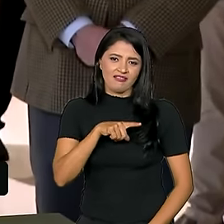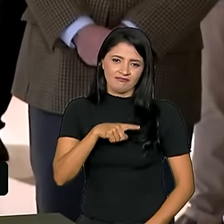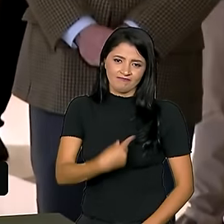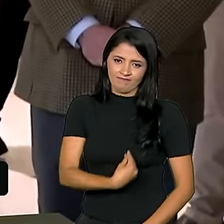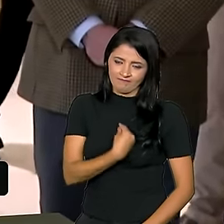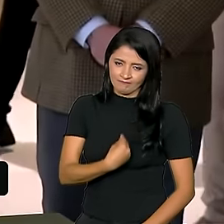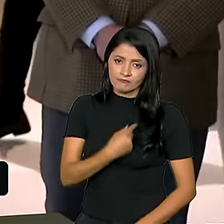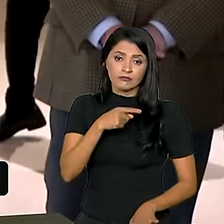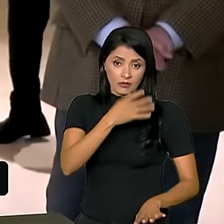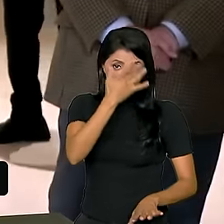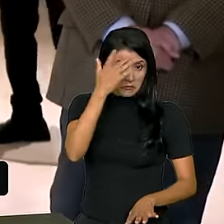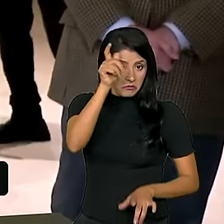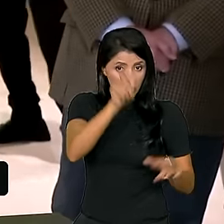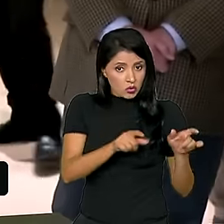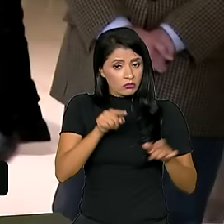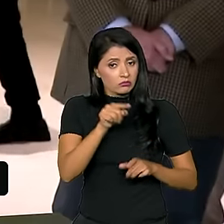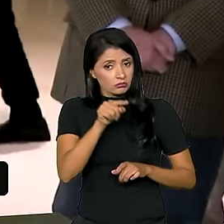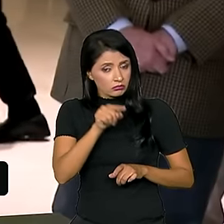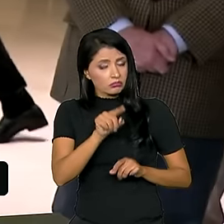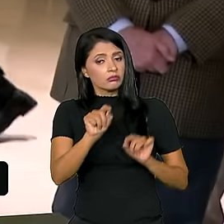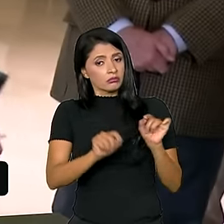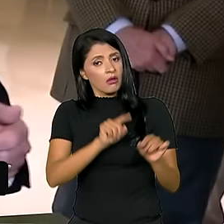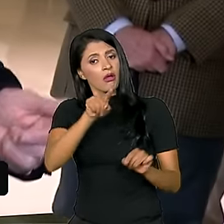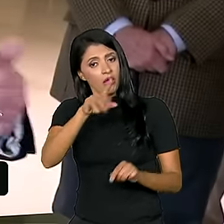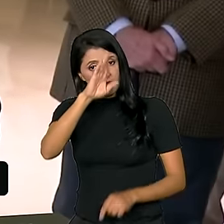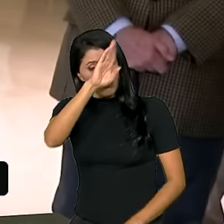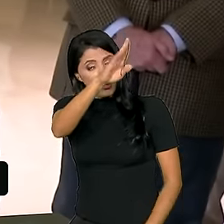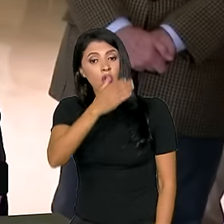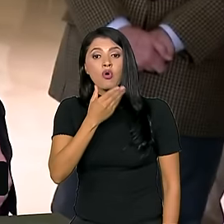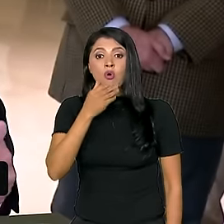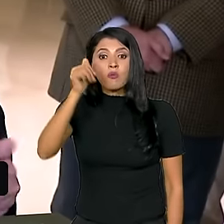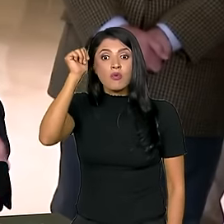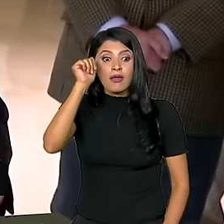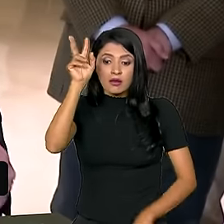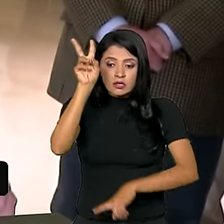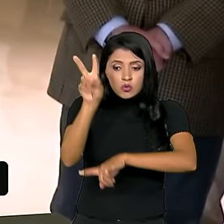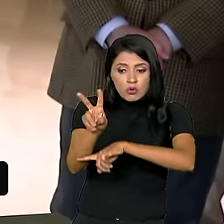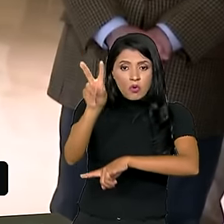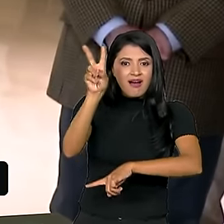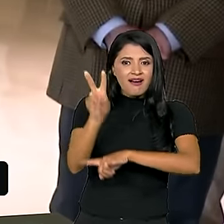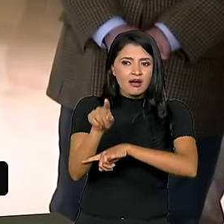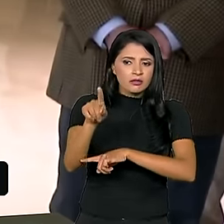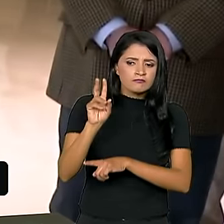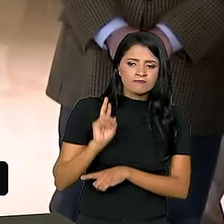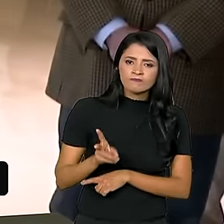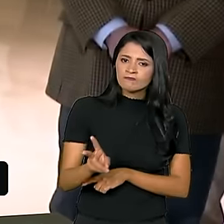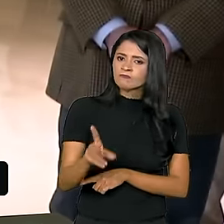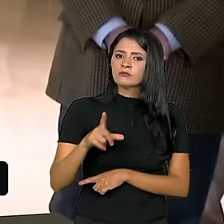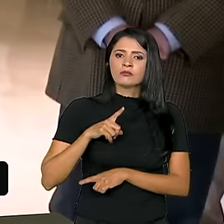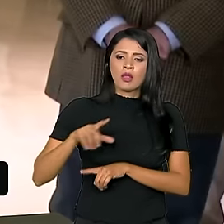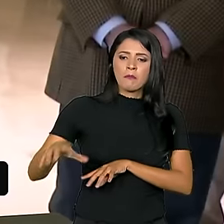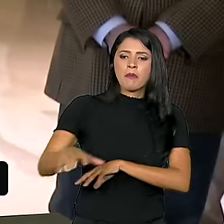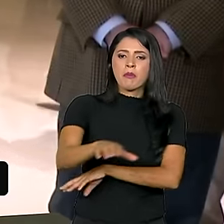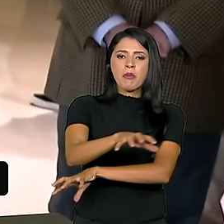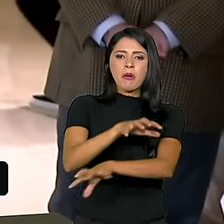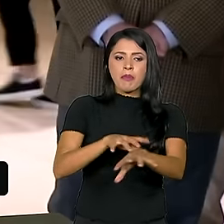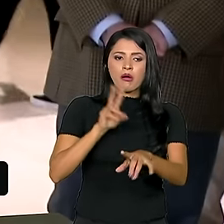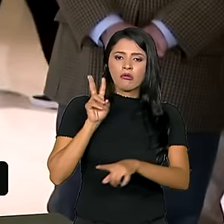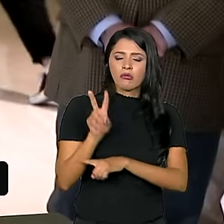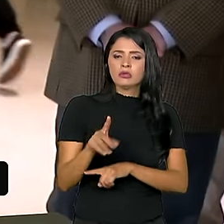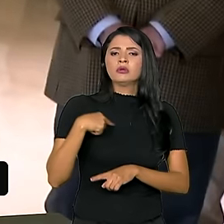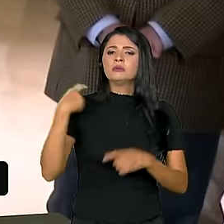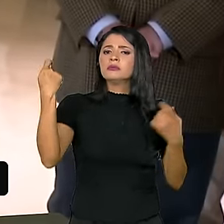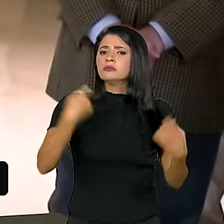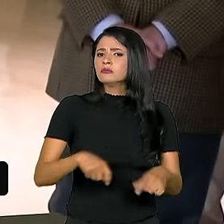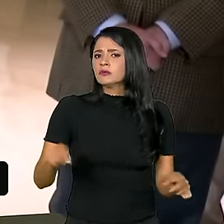que estão lá, na verdade, são os principais homens e mulheres, guardiãs, da manutenção dos nossos biomas e nós temos que fazer